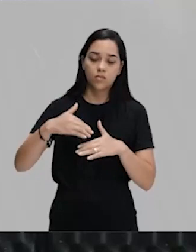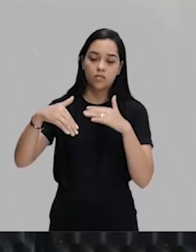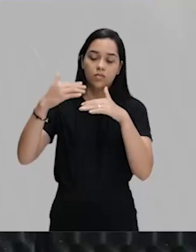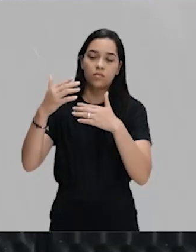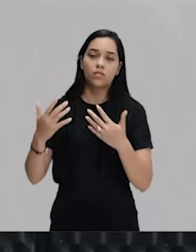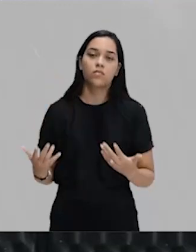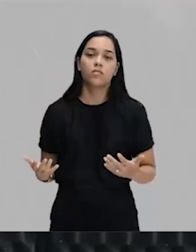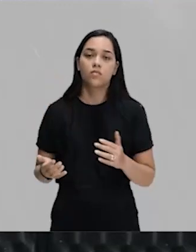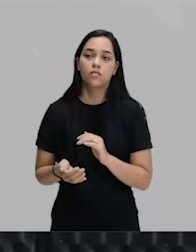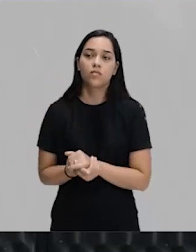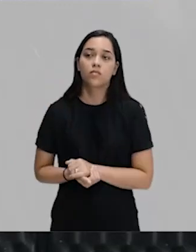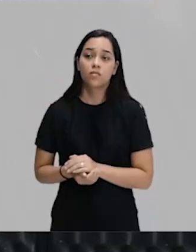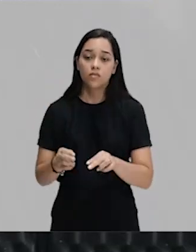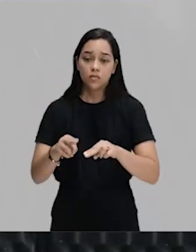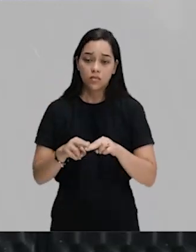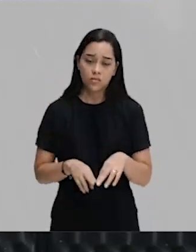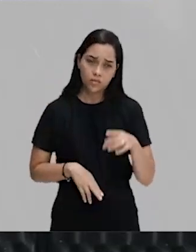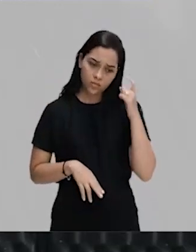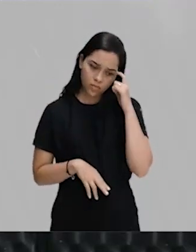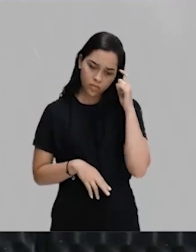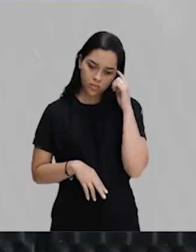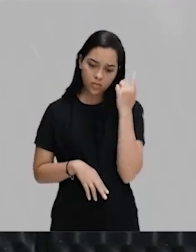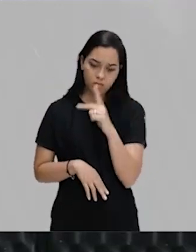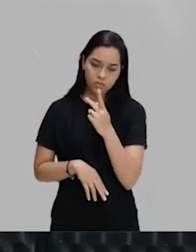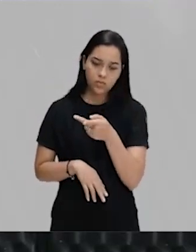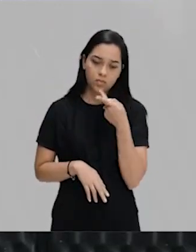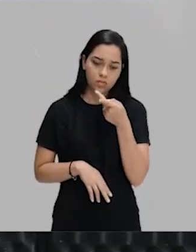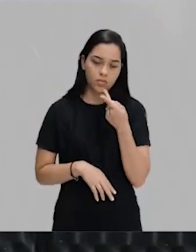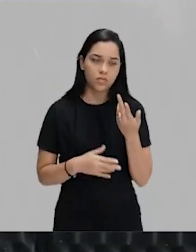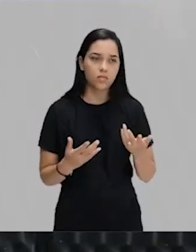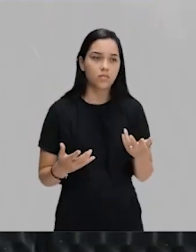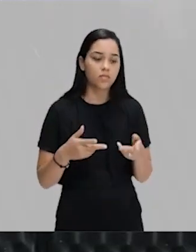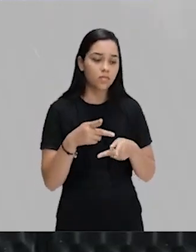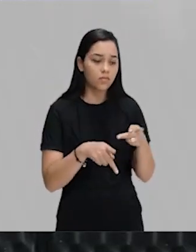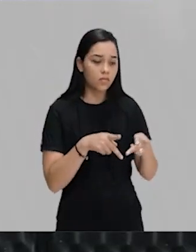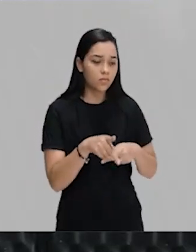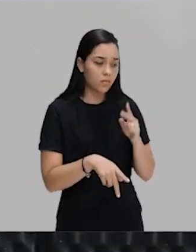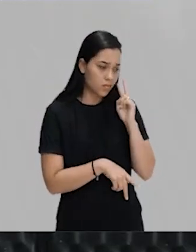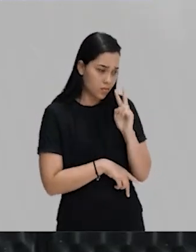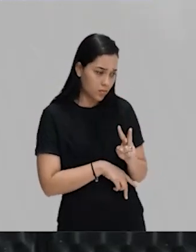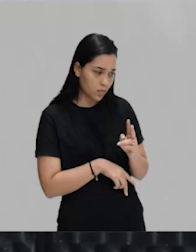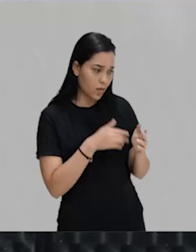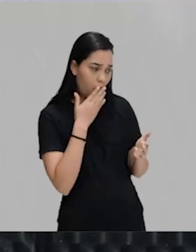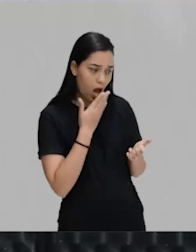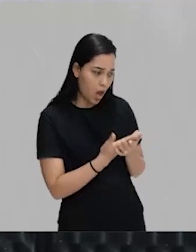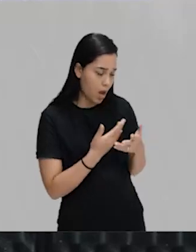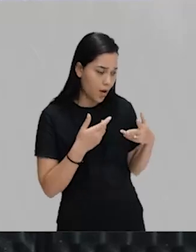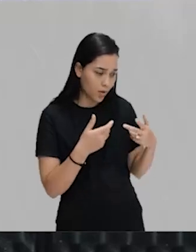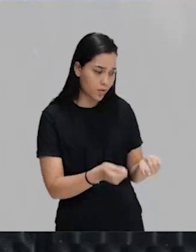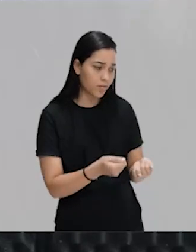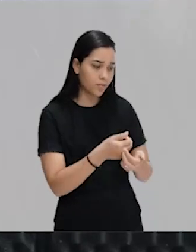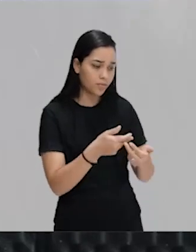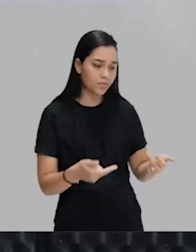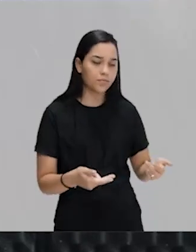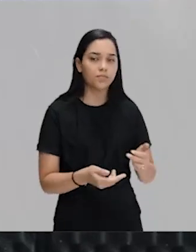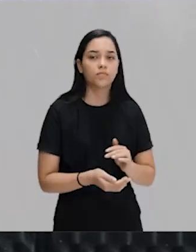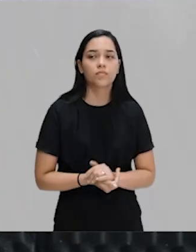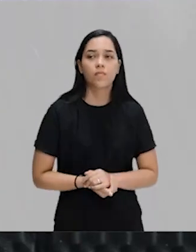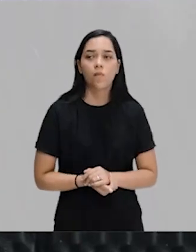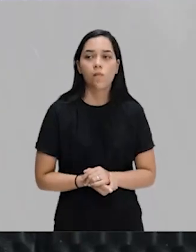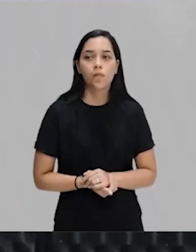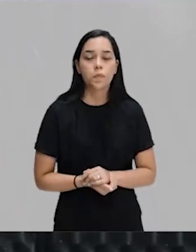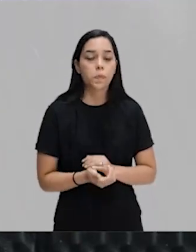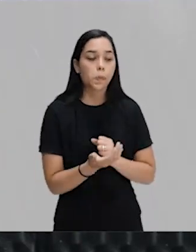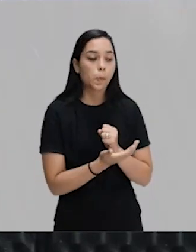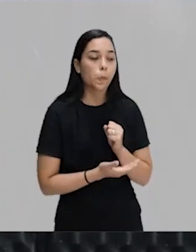republicano. Daí a ideia do Aristide Lobo de dizer, olha, o povo está assistindo atônito a tudo isso. Ele